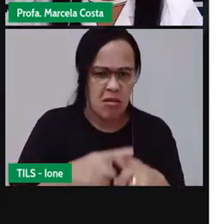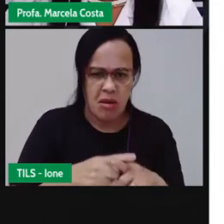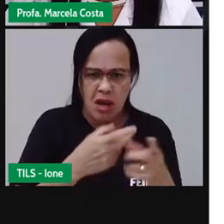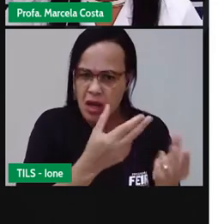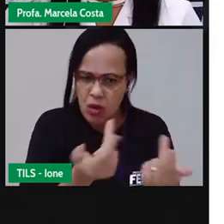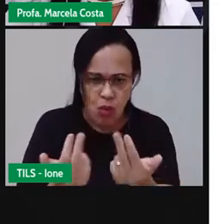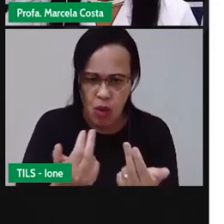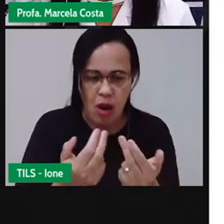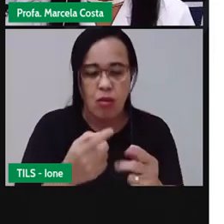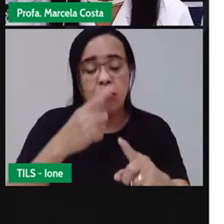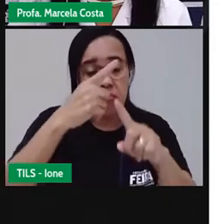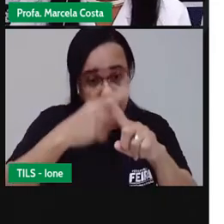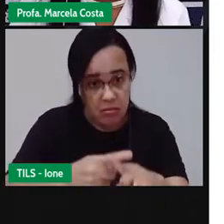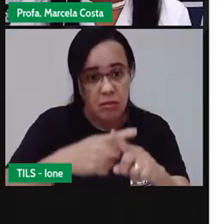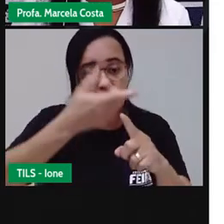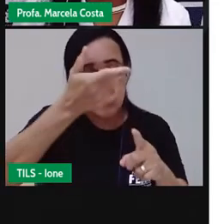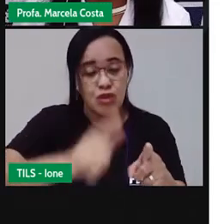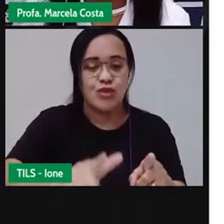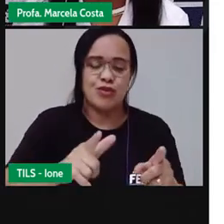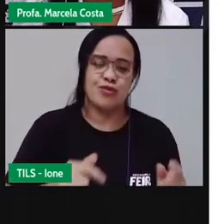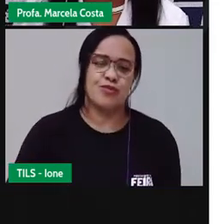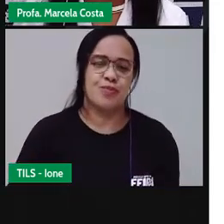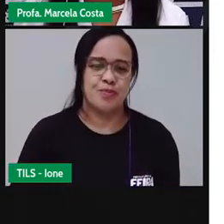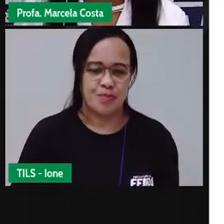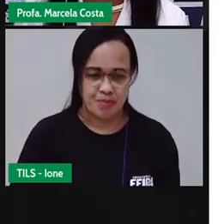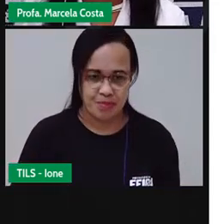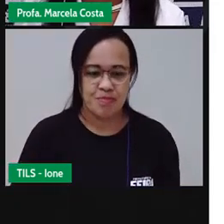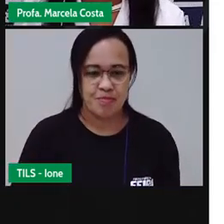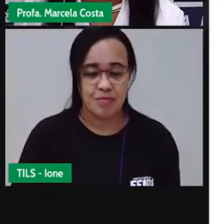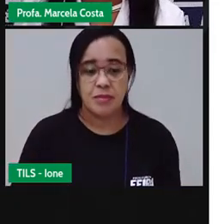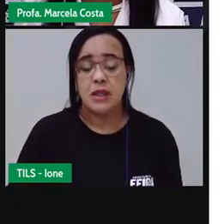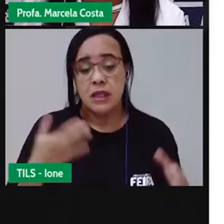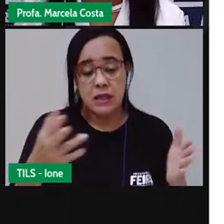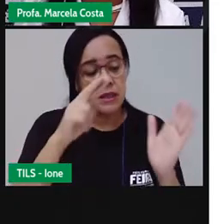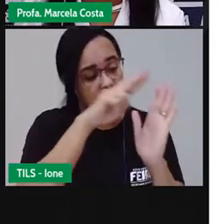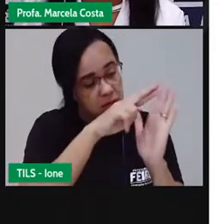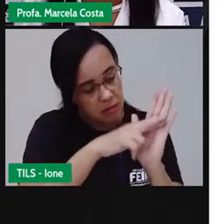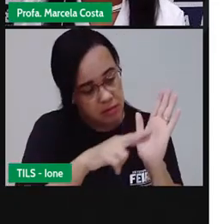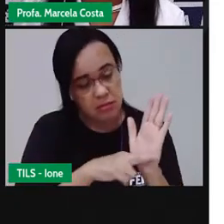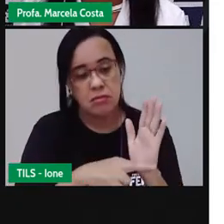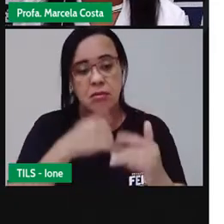Então essas foram as regras dessa brincadeira.